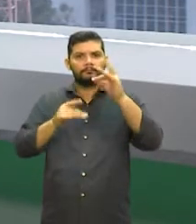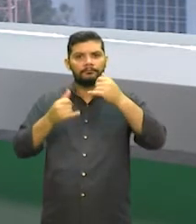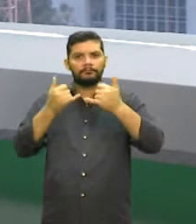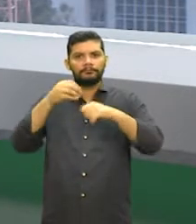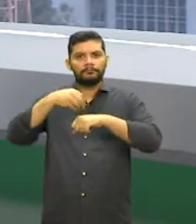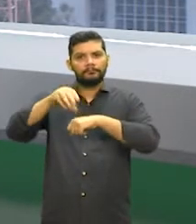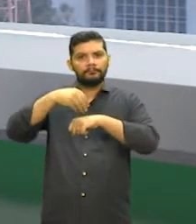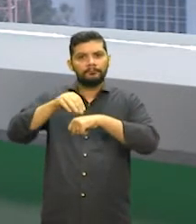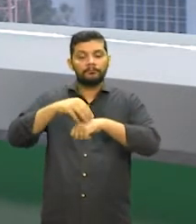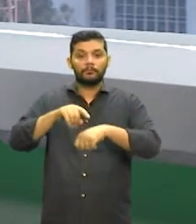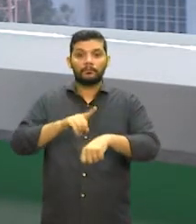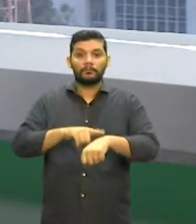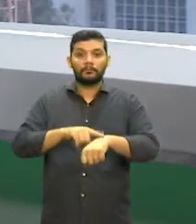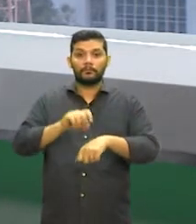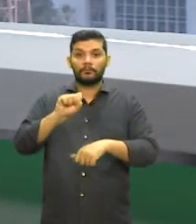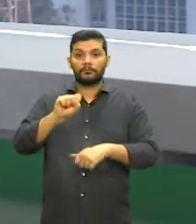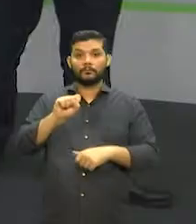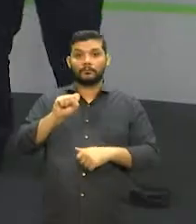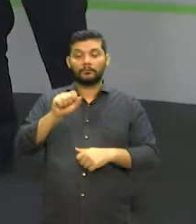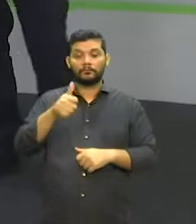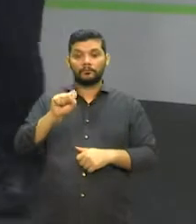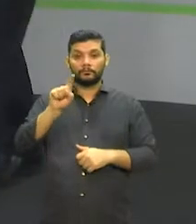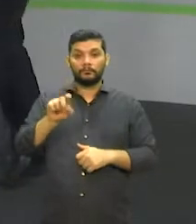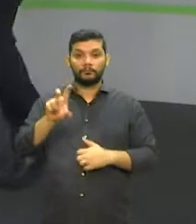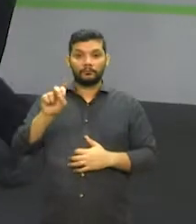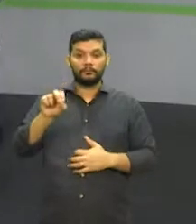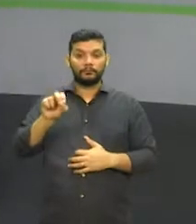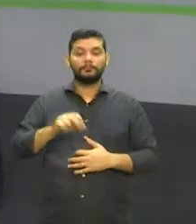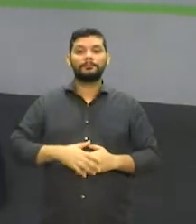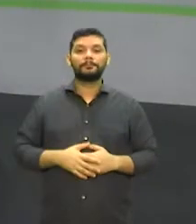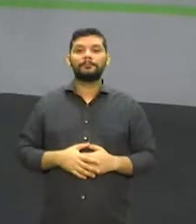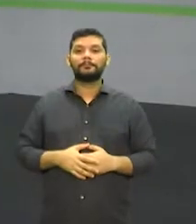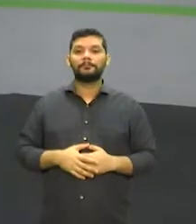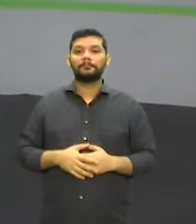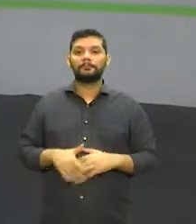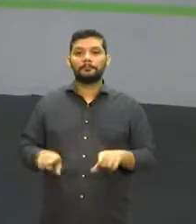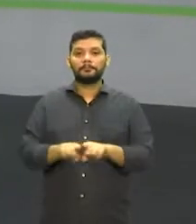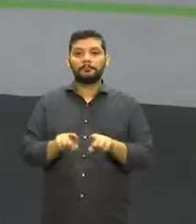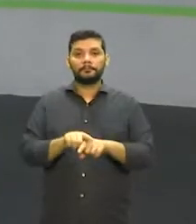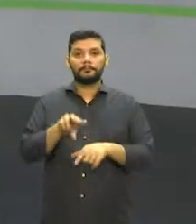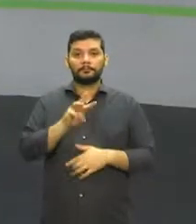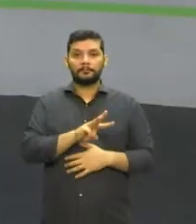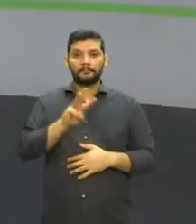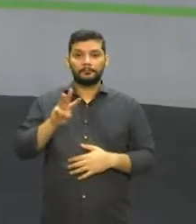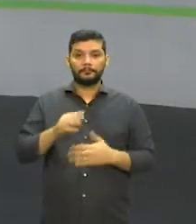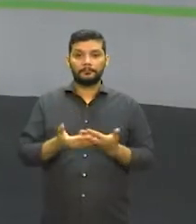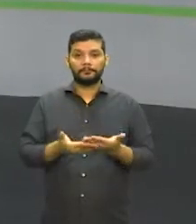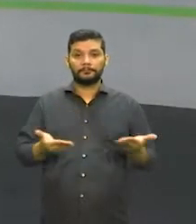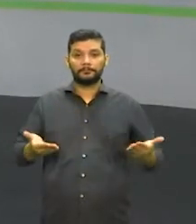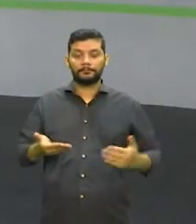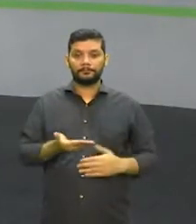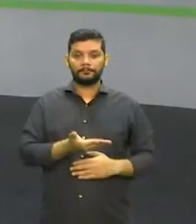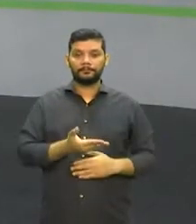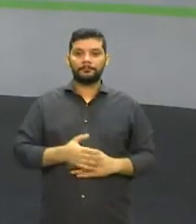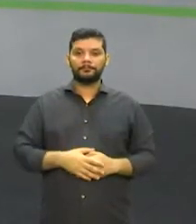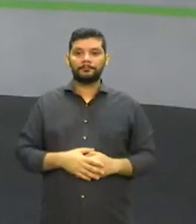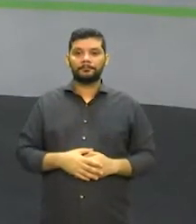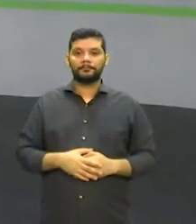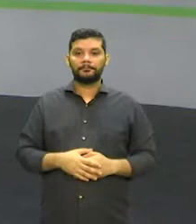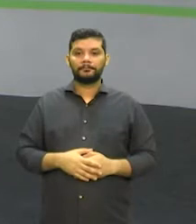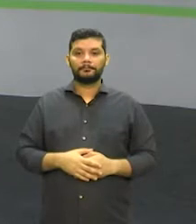começa às 10 para 7 da noite. Acesse também o nosso portal na internet, o endereço al.ce.gov